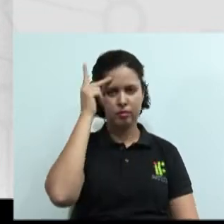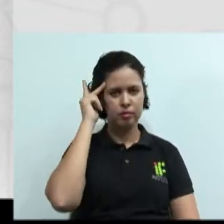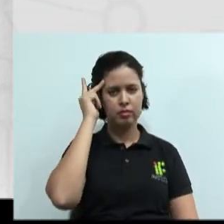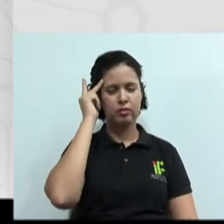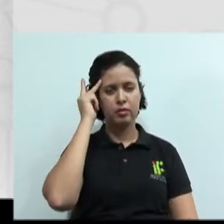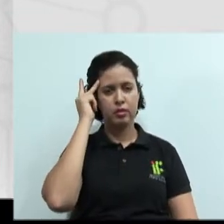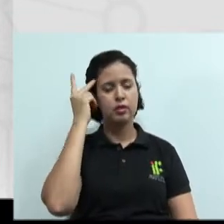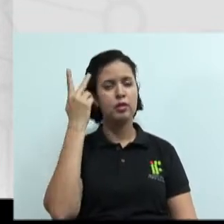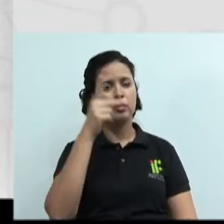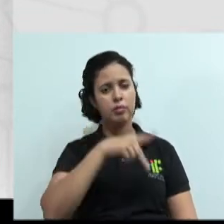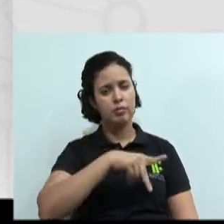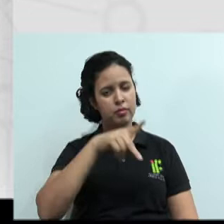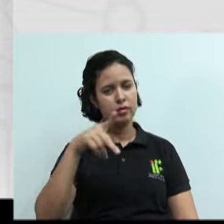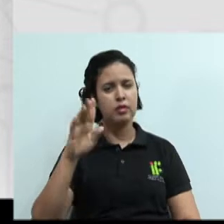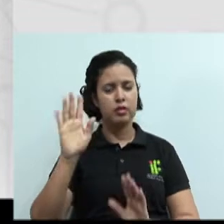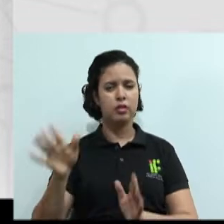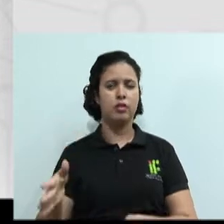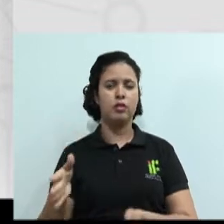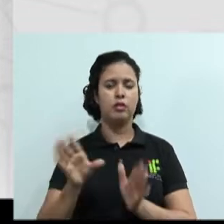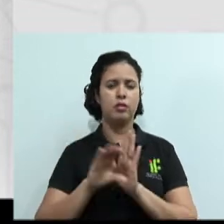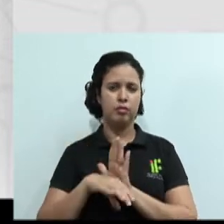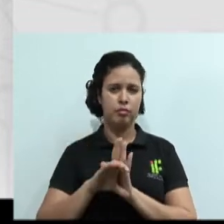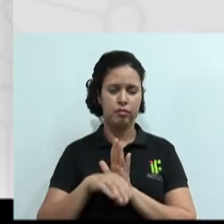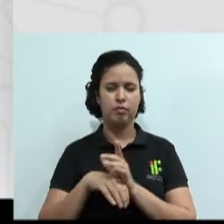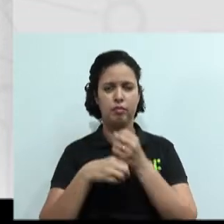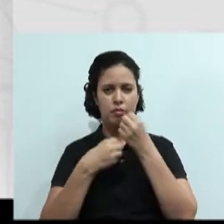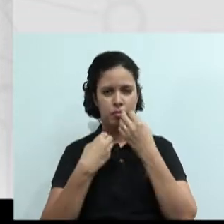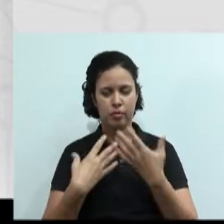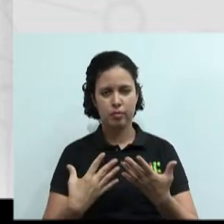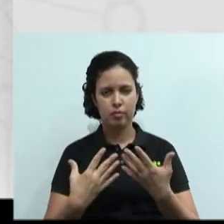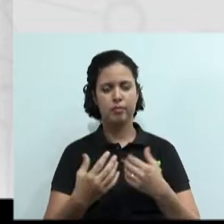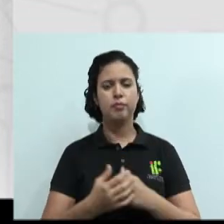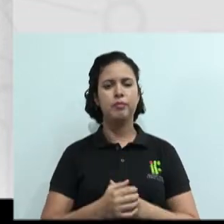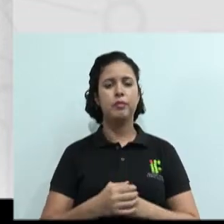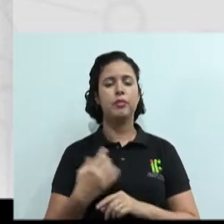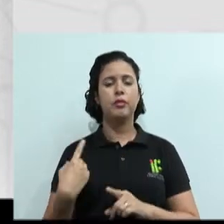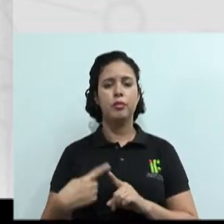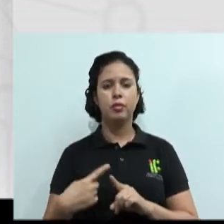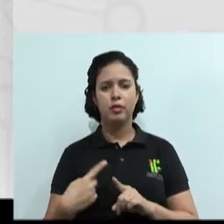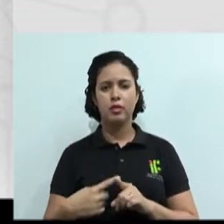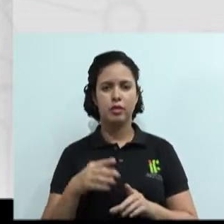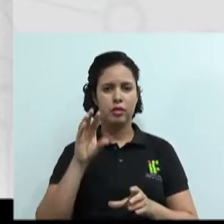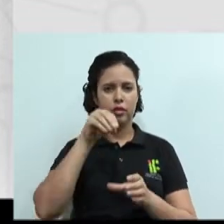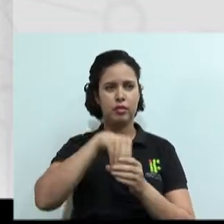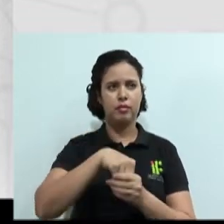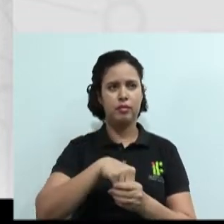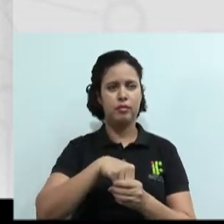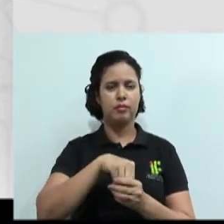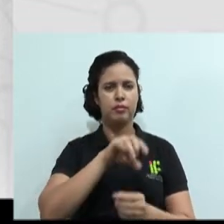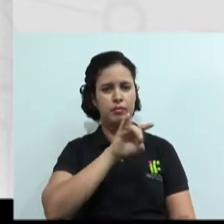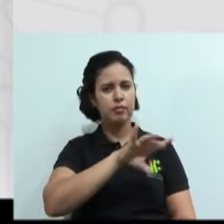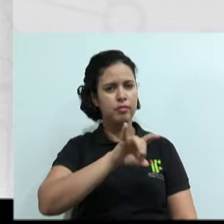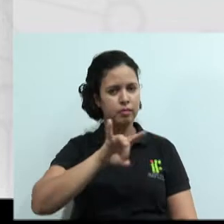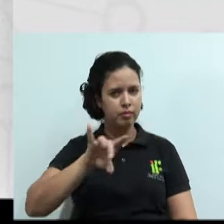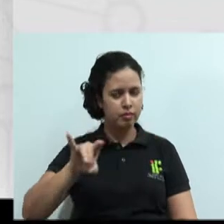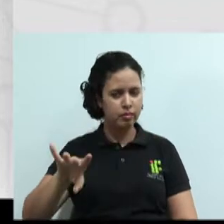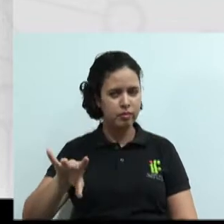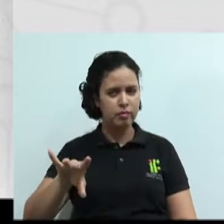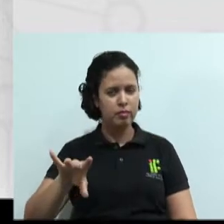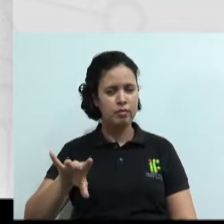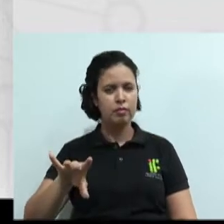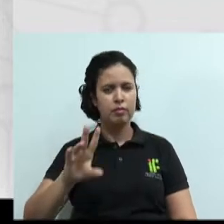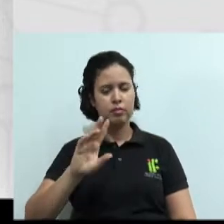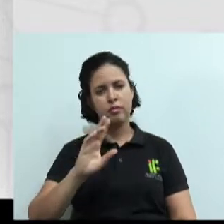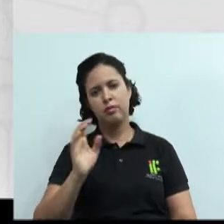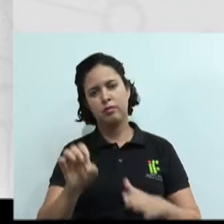Alberto já conceitou muito bem aqui e exemplo ficou para a gente. Por quê? Dentro de qualquer organização